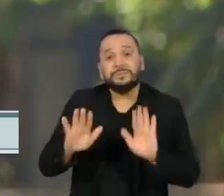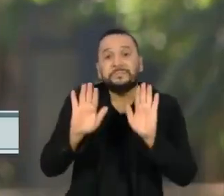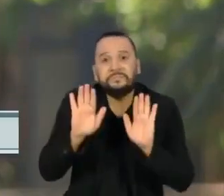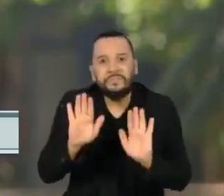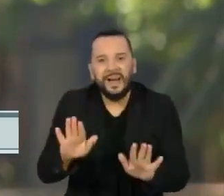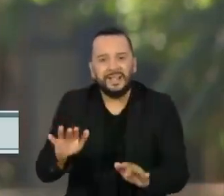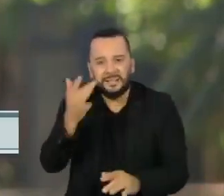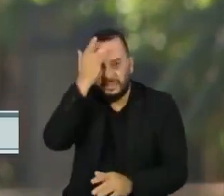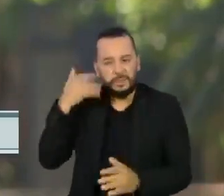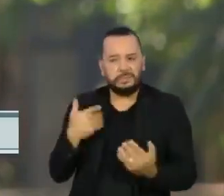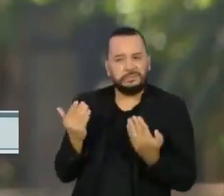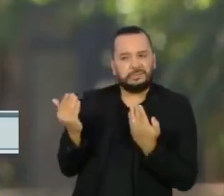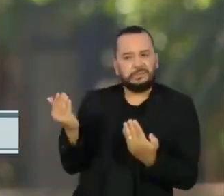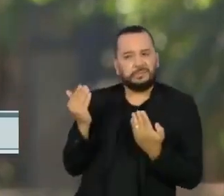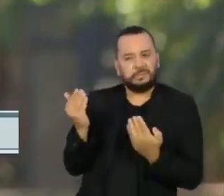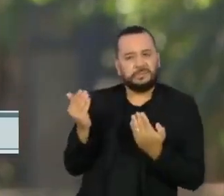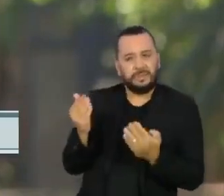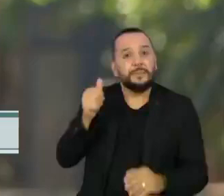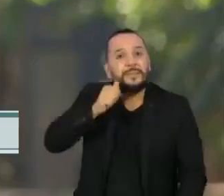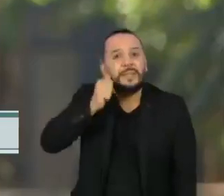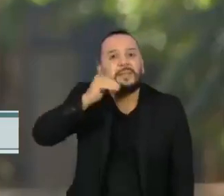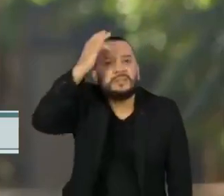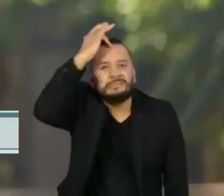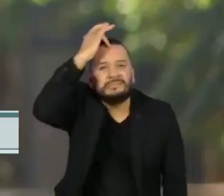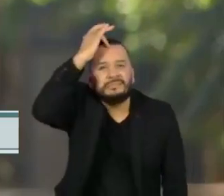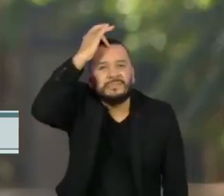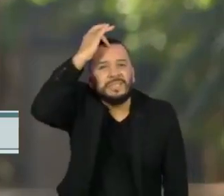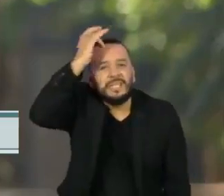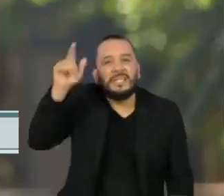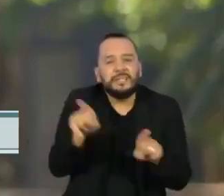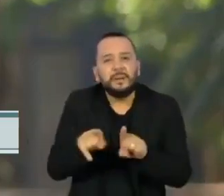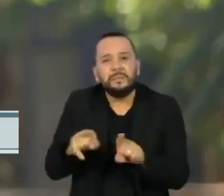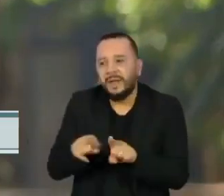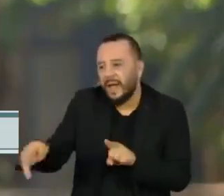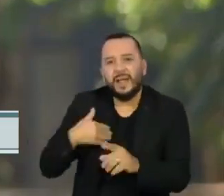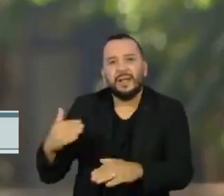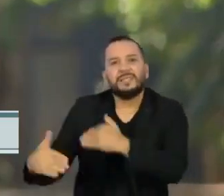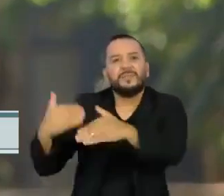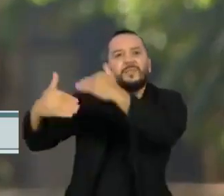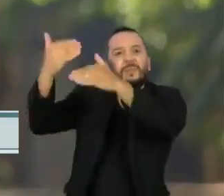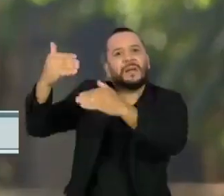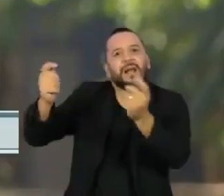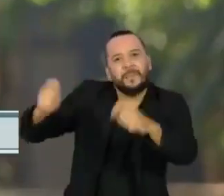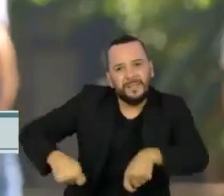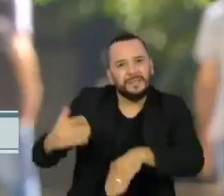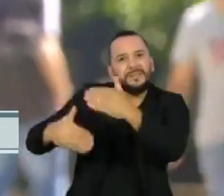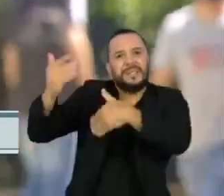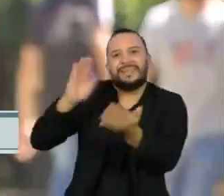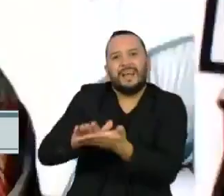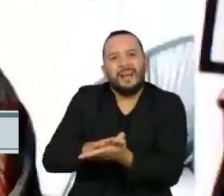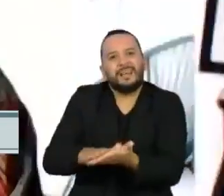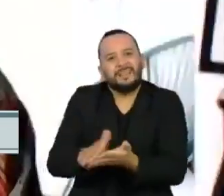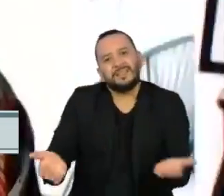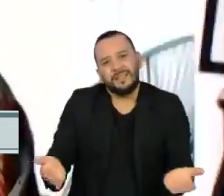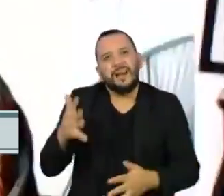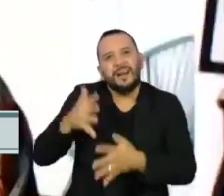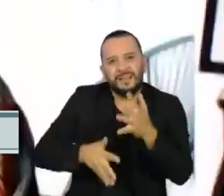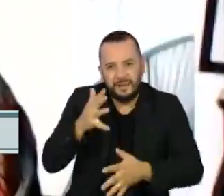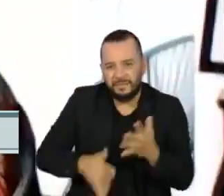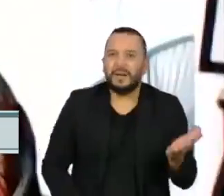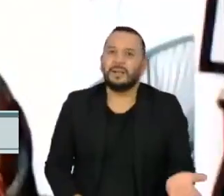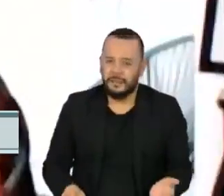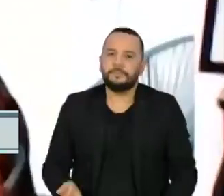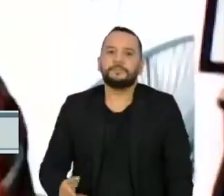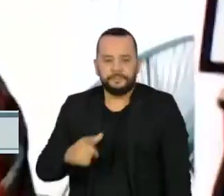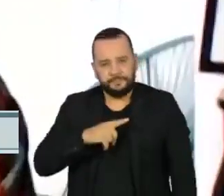como um tabu. Gera constrangimento e limita o desenvolvimento do potencial dessas meninas e mulheres. A Universidade Federal